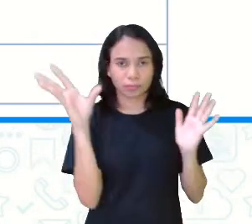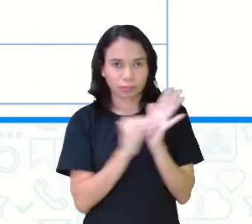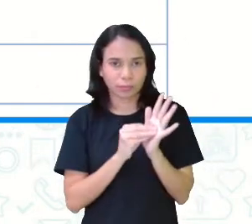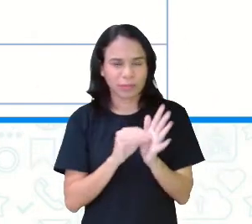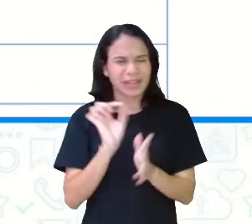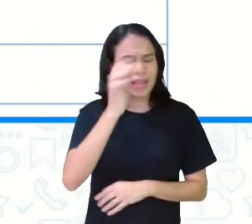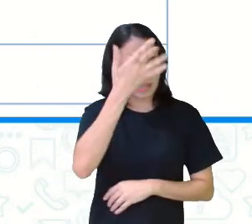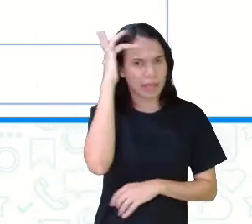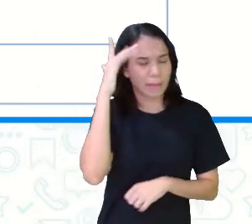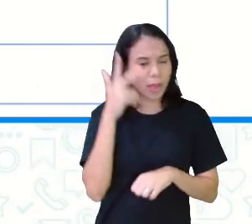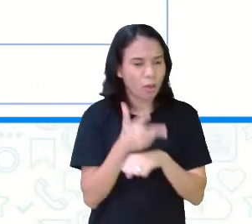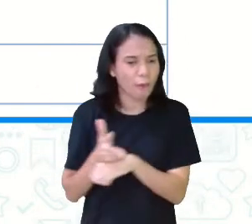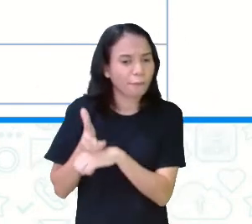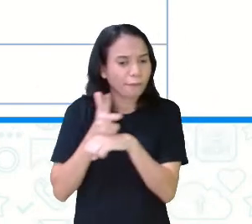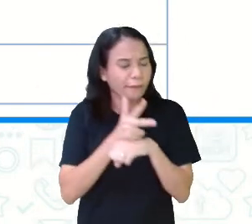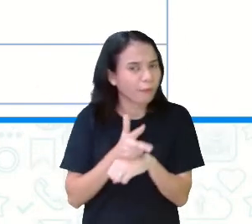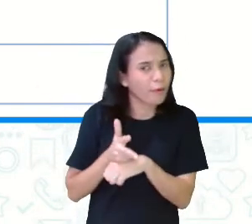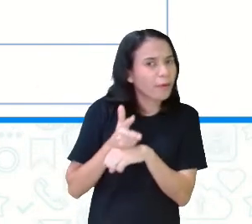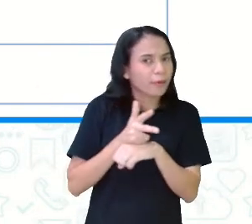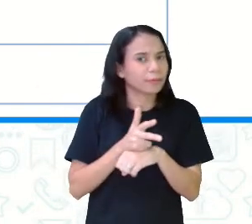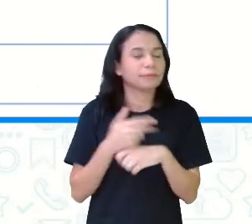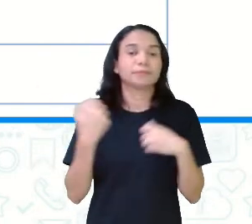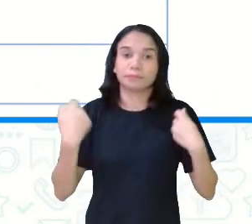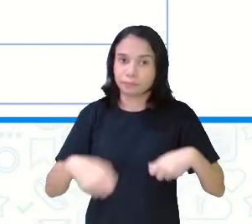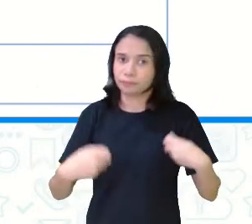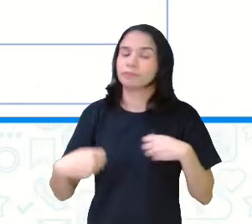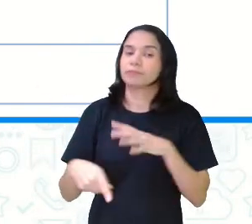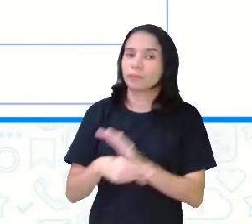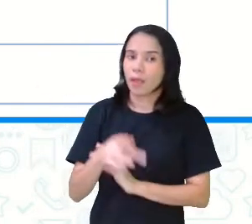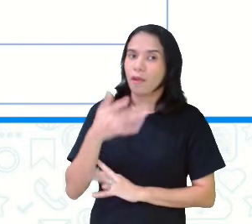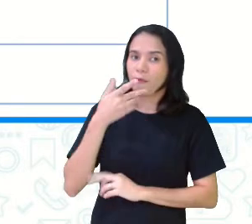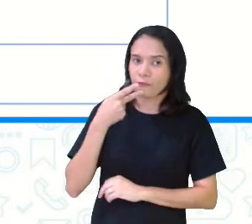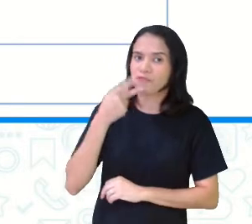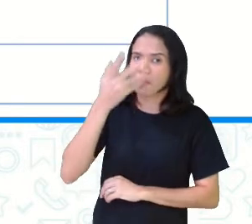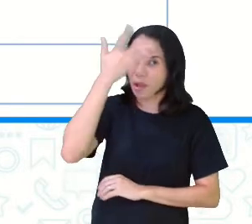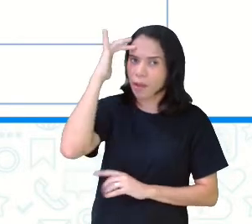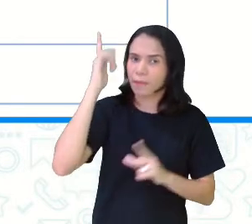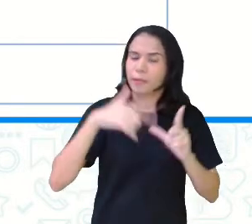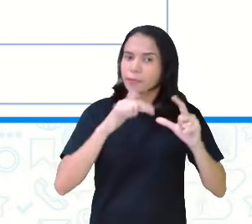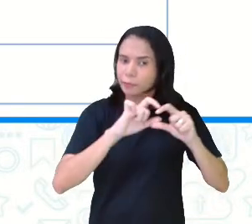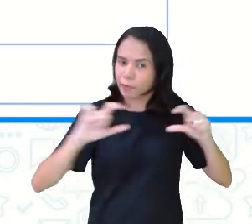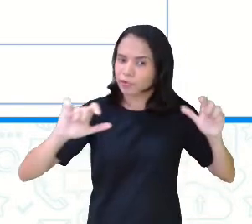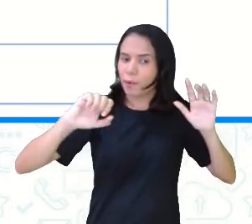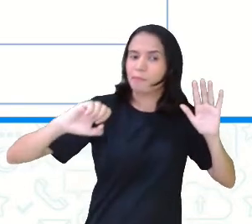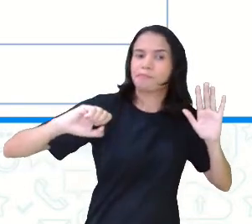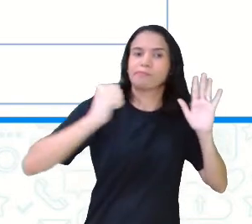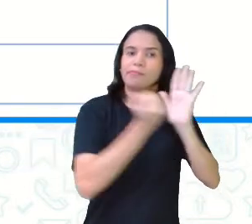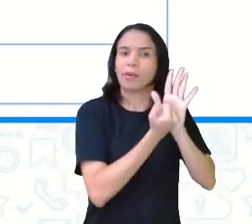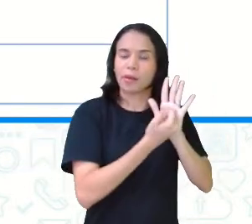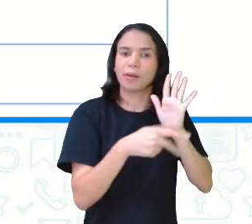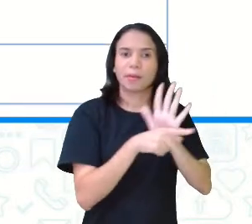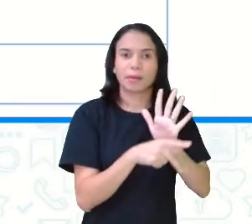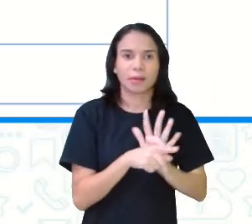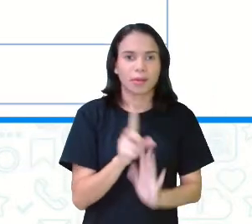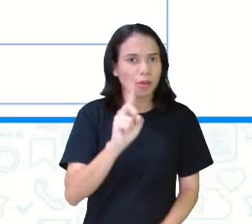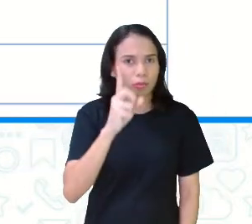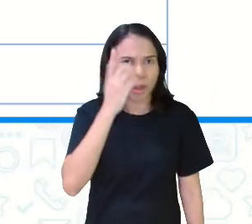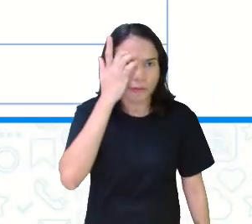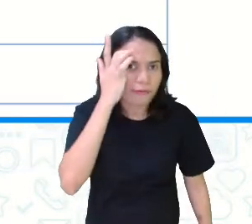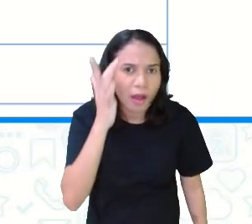Quem produziu é muito importante, tá? Precisamos dar os créditos às pessoas que produziam. Não pensem que é fácil,